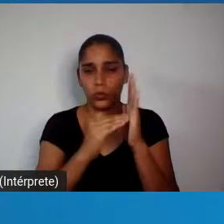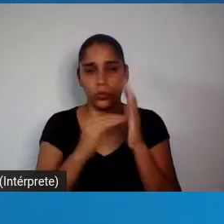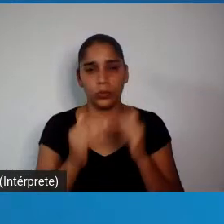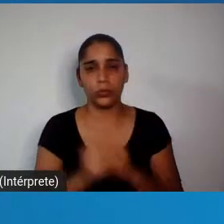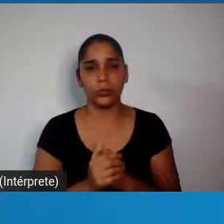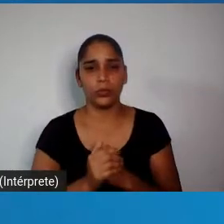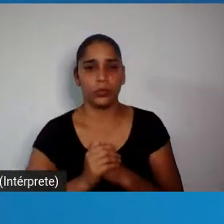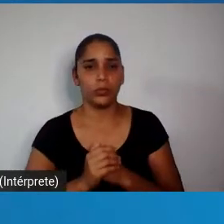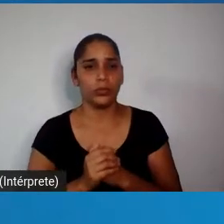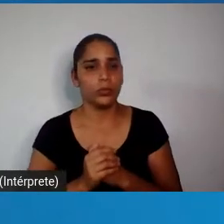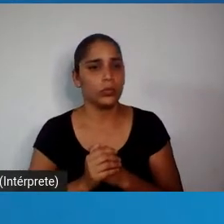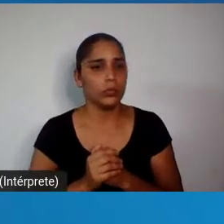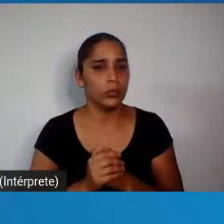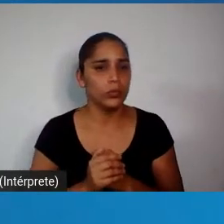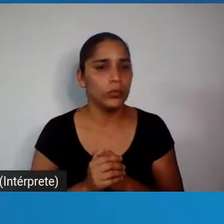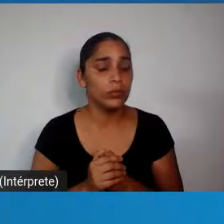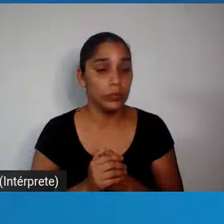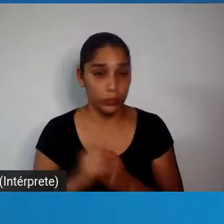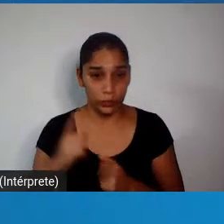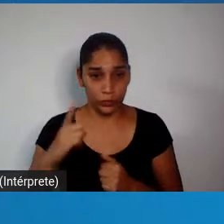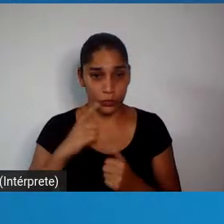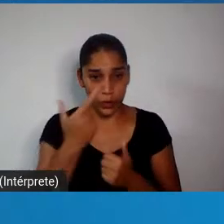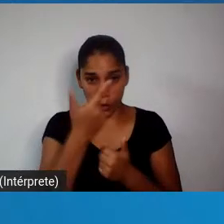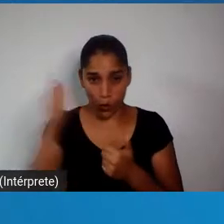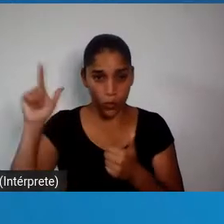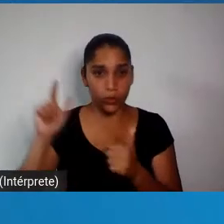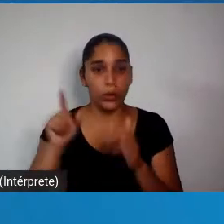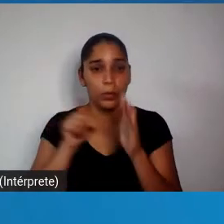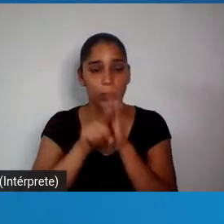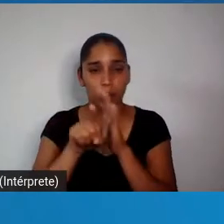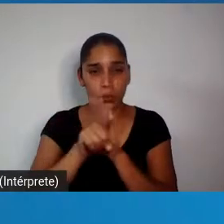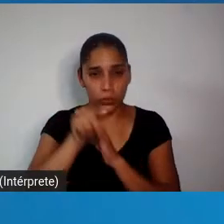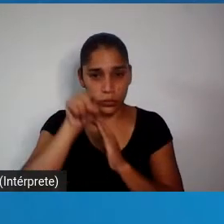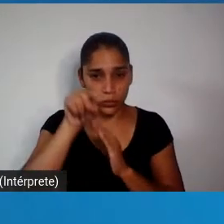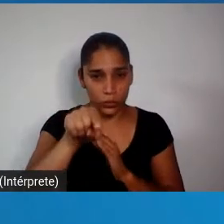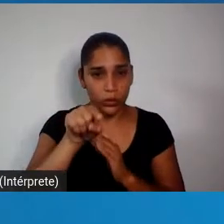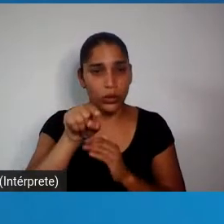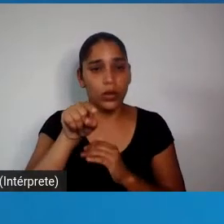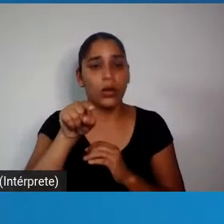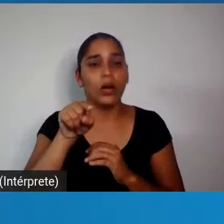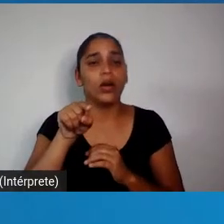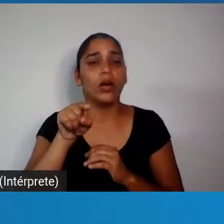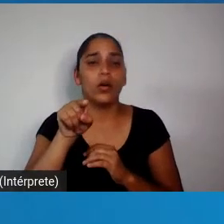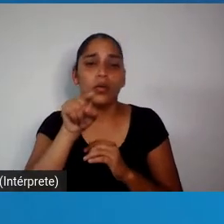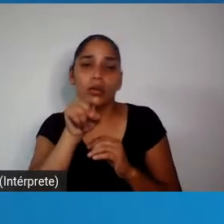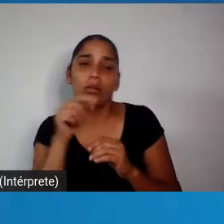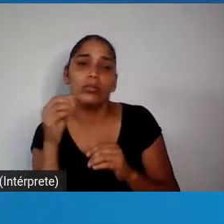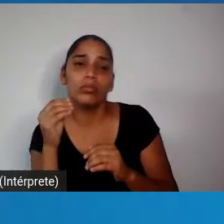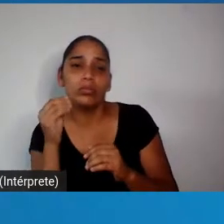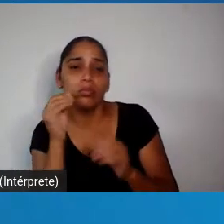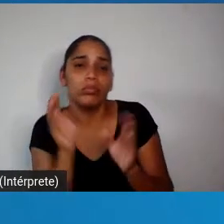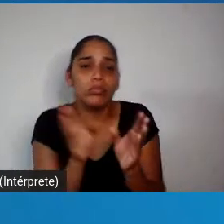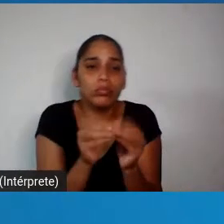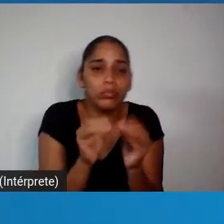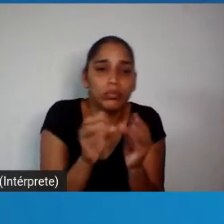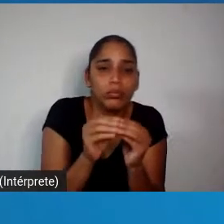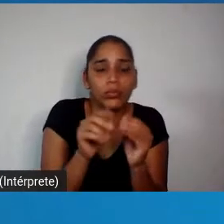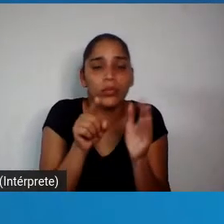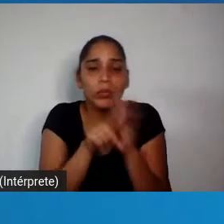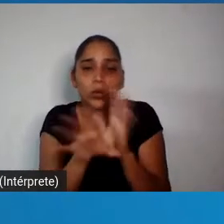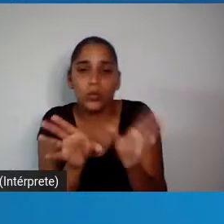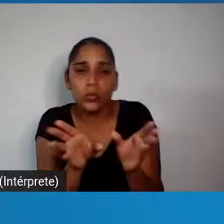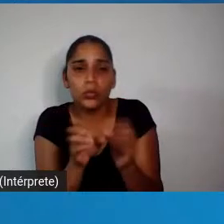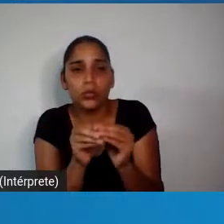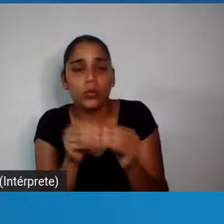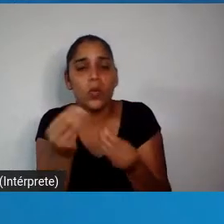Não, Medrón, e aí tem uma pergunta para você, Medrón, você também suscitou, de certa maneira, essa pergunta, quando você